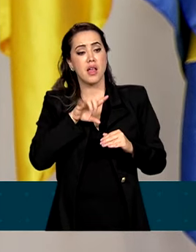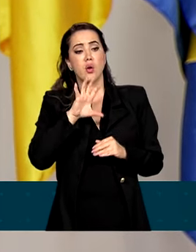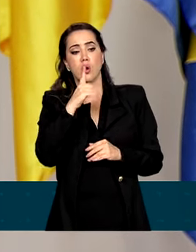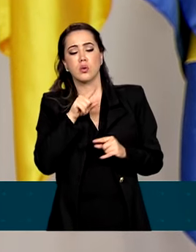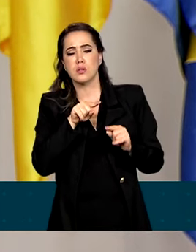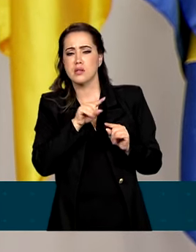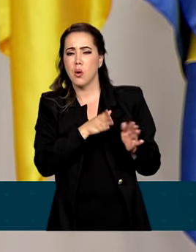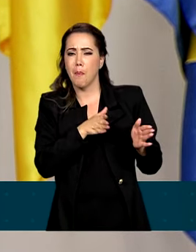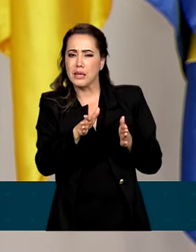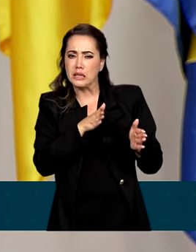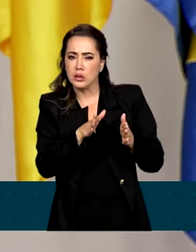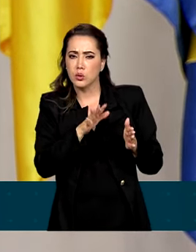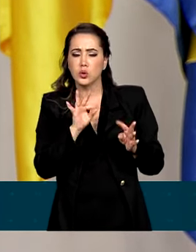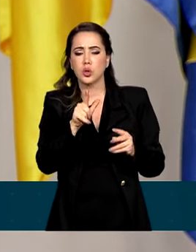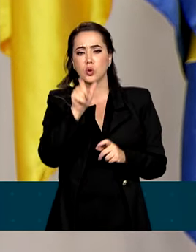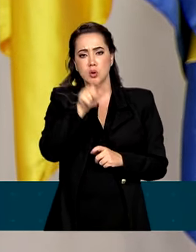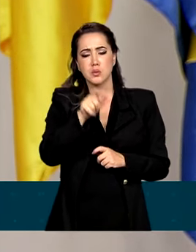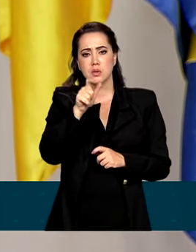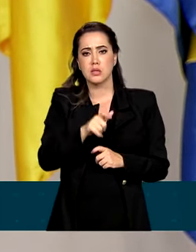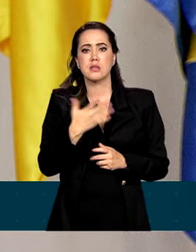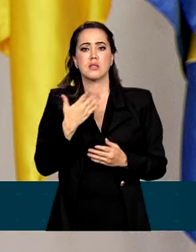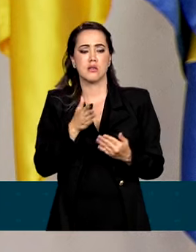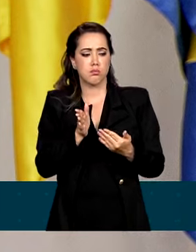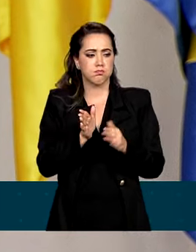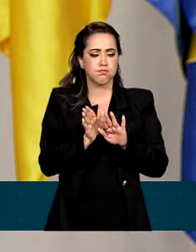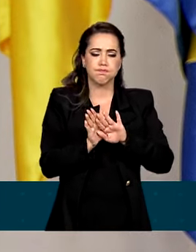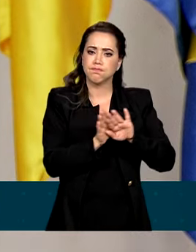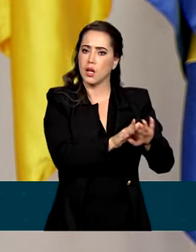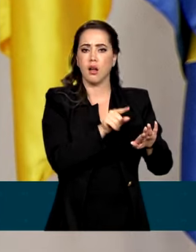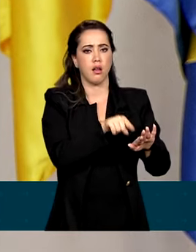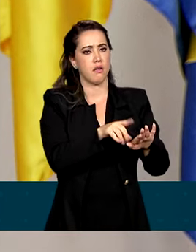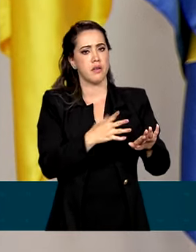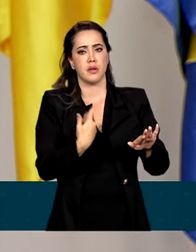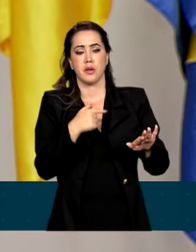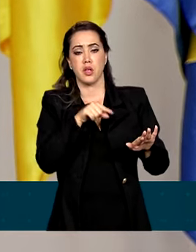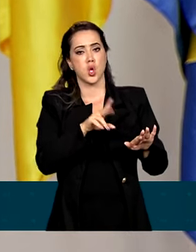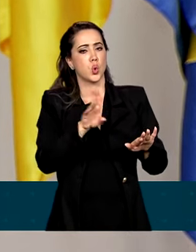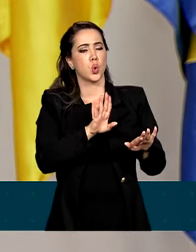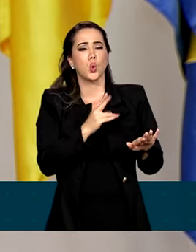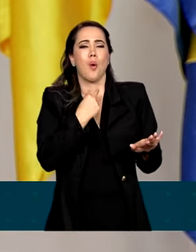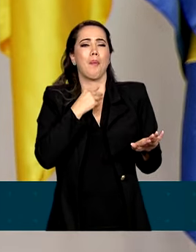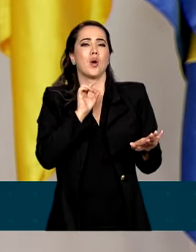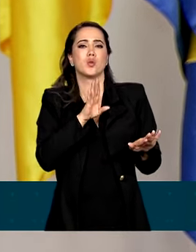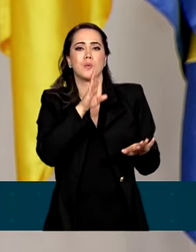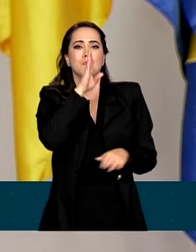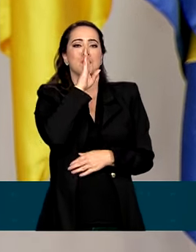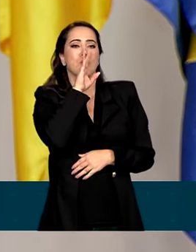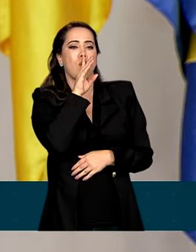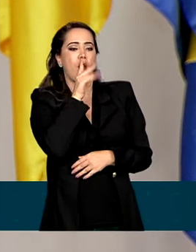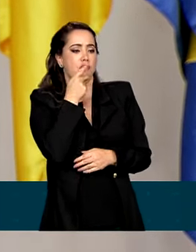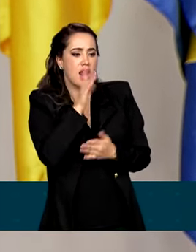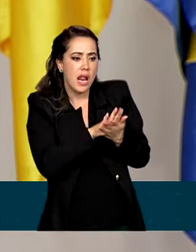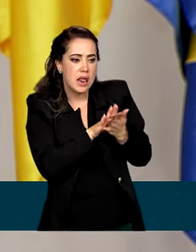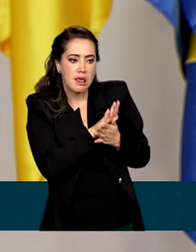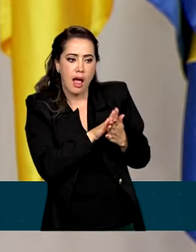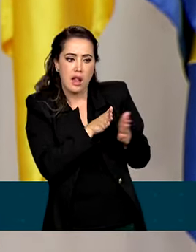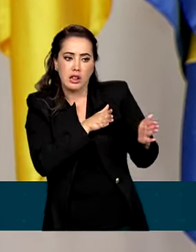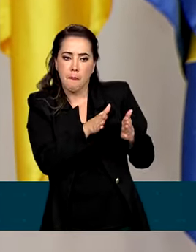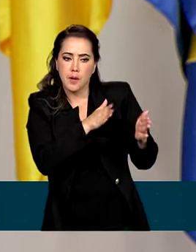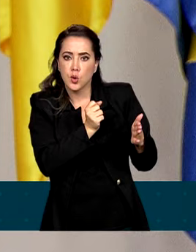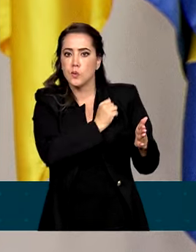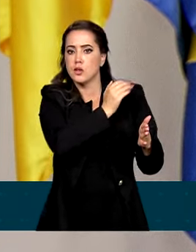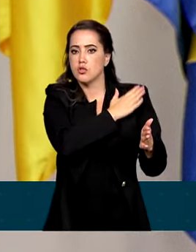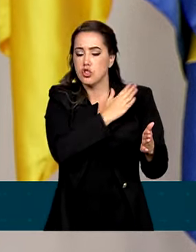que todos, sem exceção, devem deixar para trás. E isso não se dará silenciando sobre esse período, mas conhecendo-o